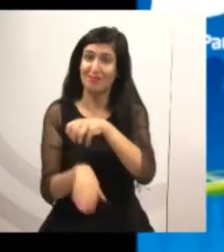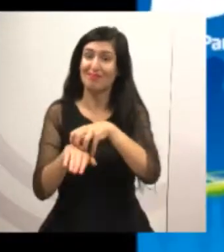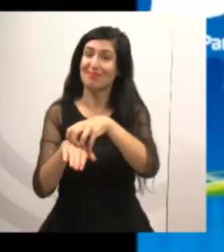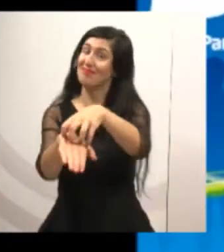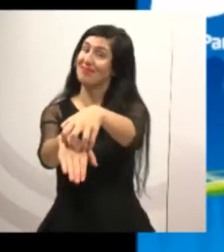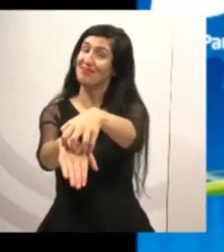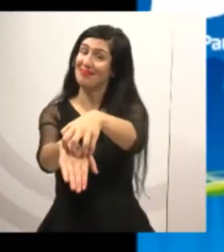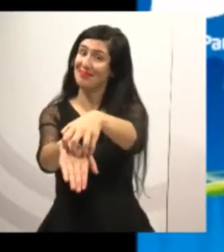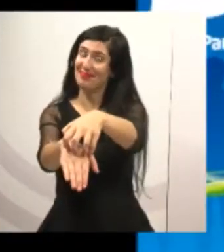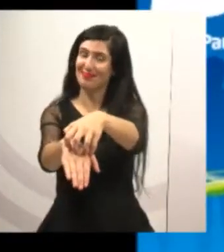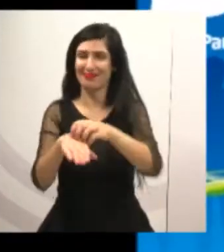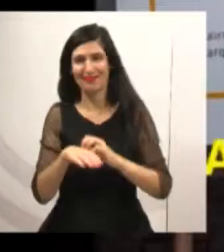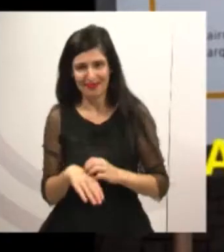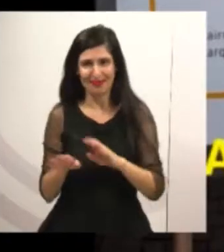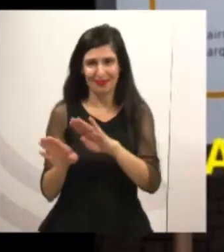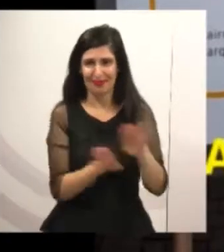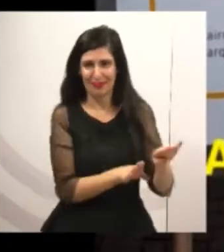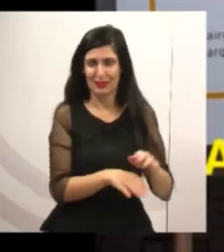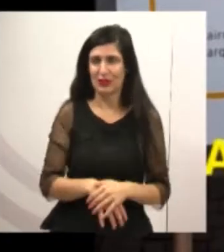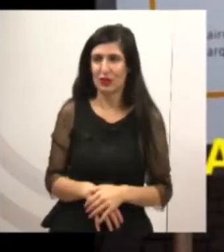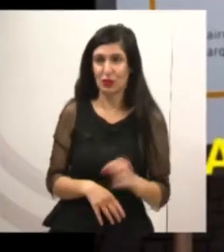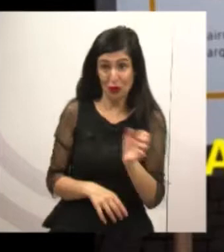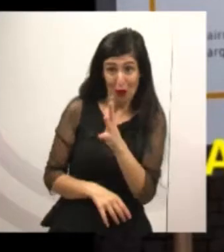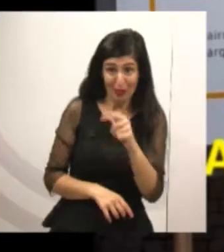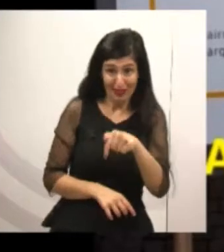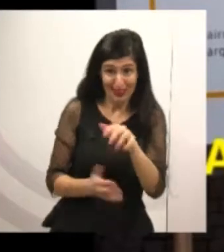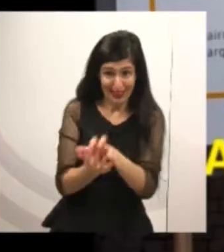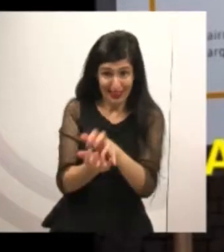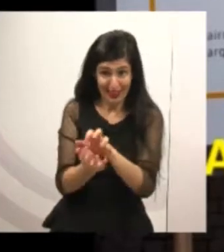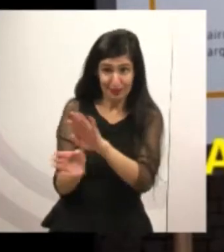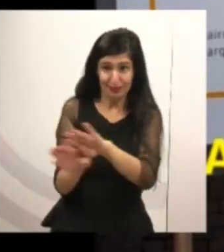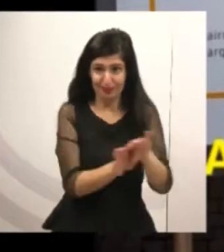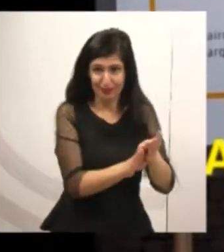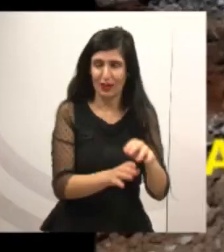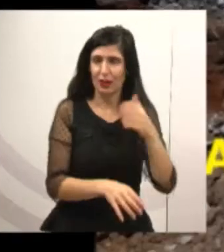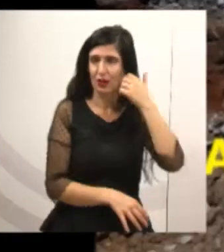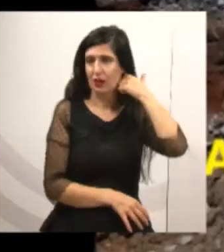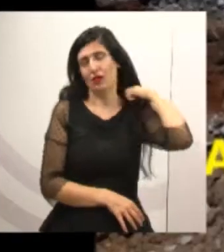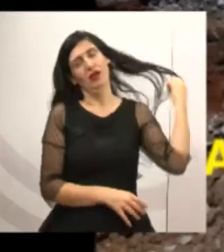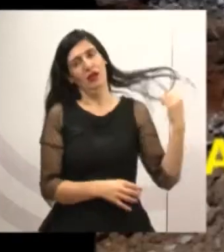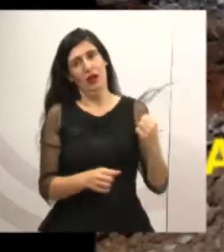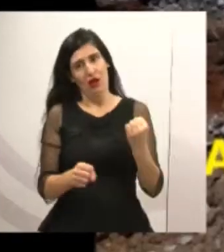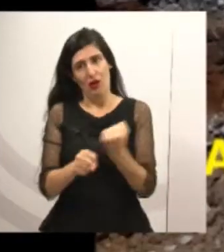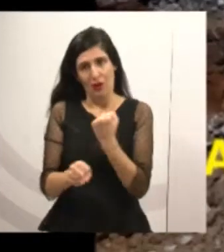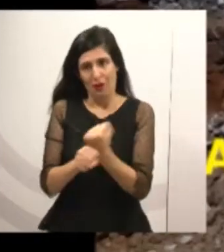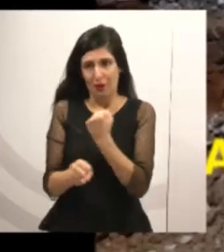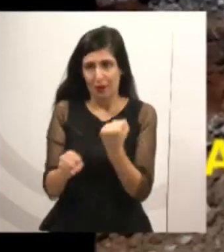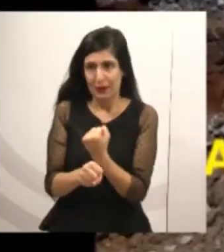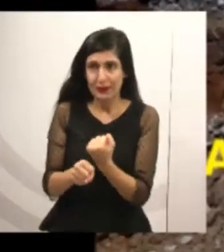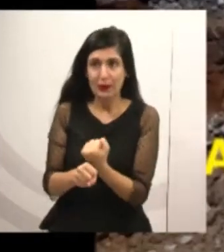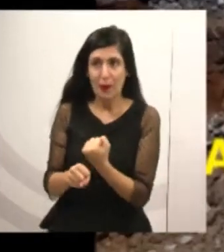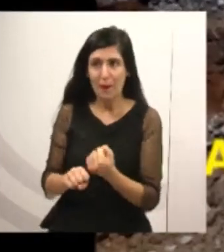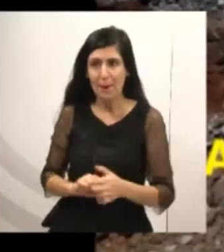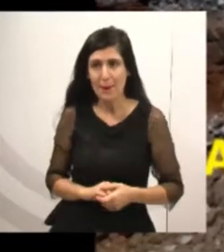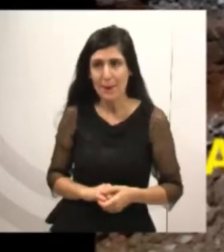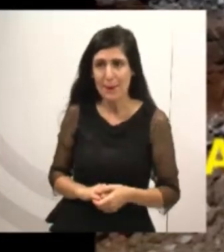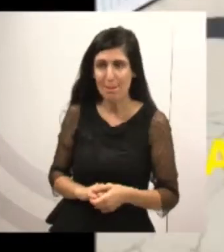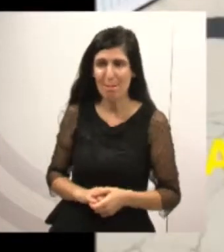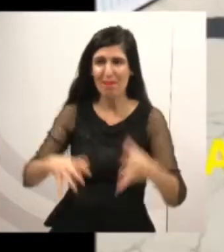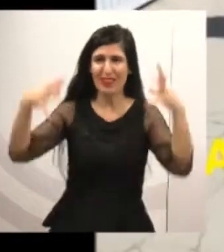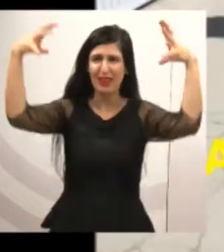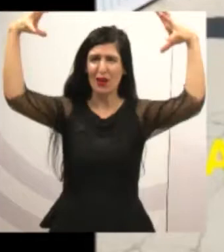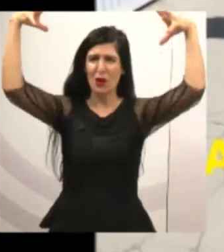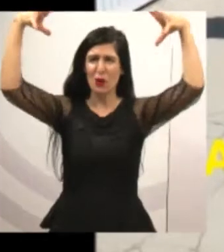Silvio acompanhando também junto com o prefeito e outros vereadores. Ali, umas obras ali de contenção de excesso de